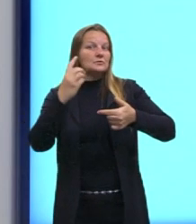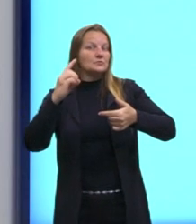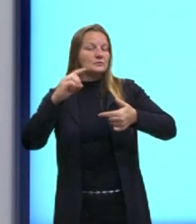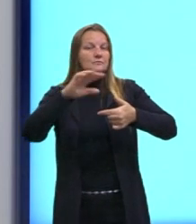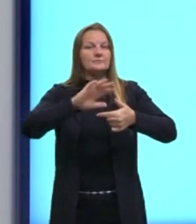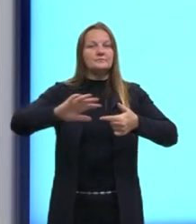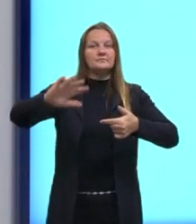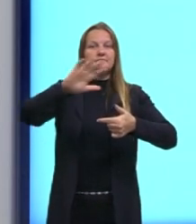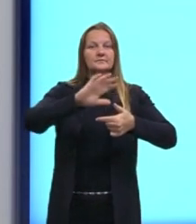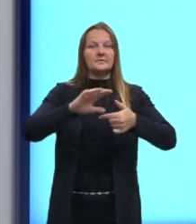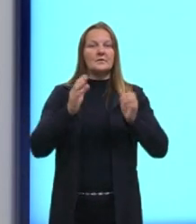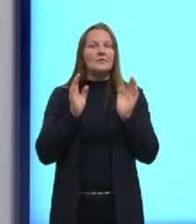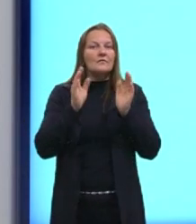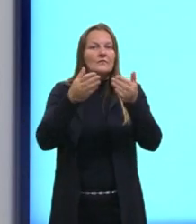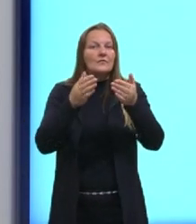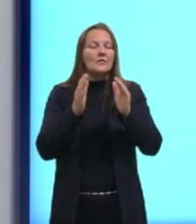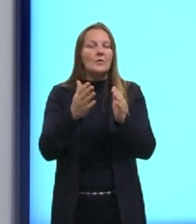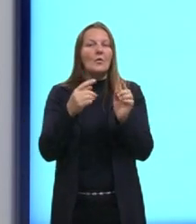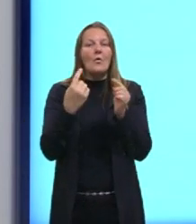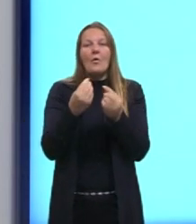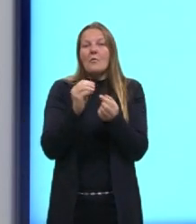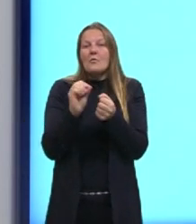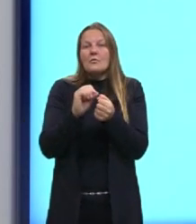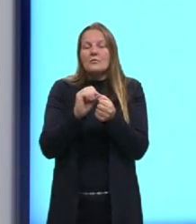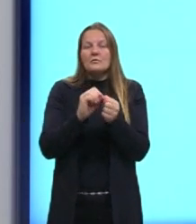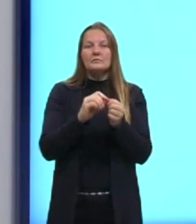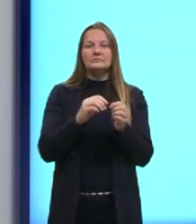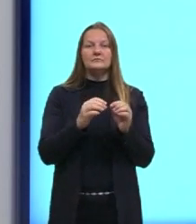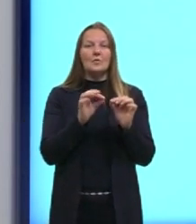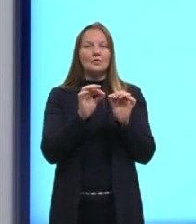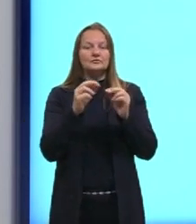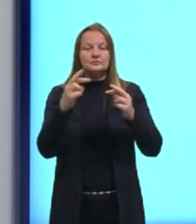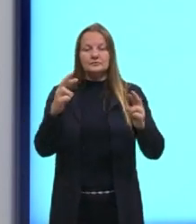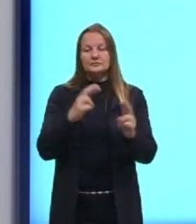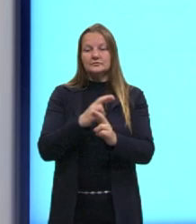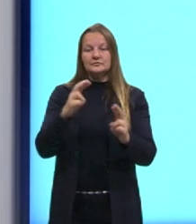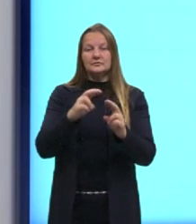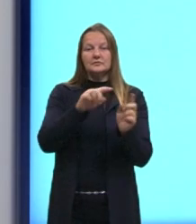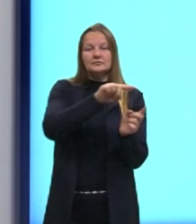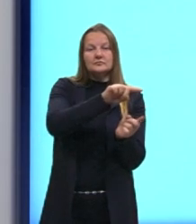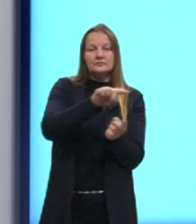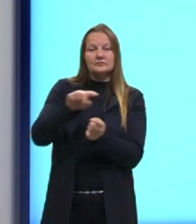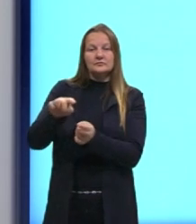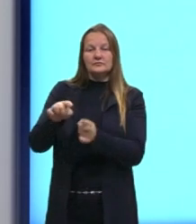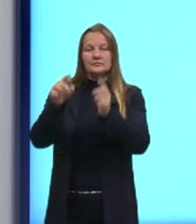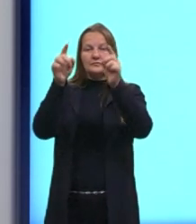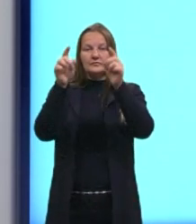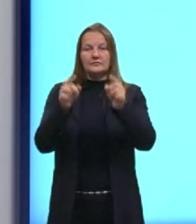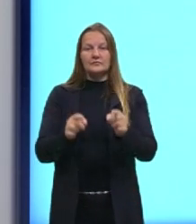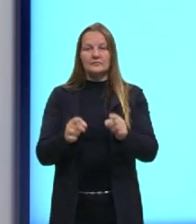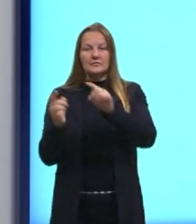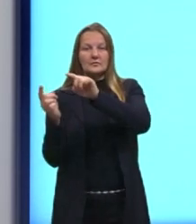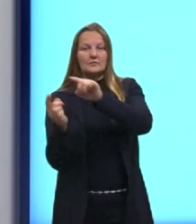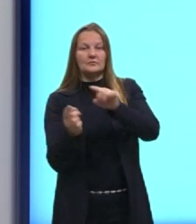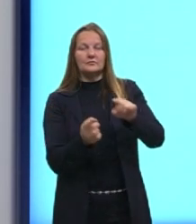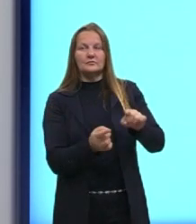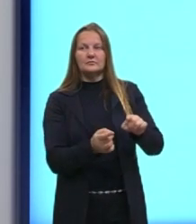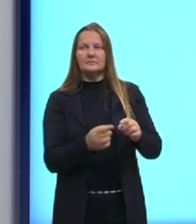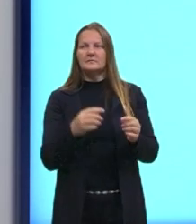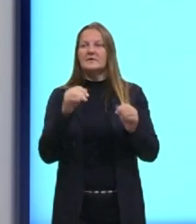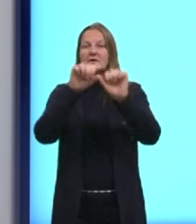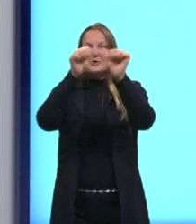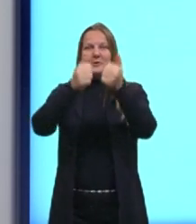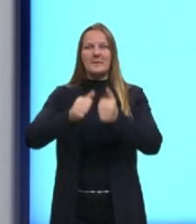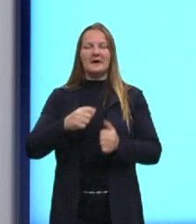resultam dessas posições e das interações entre esses elementos. Aqui eu trouxe a imagem,